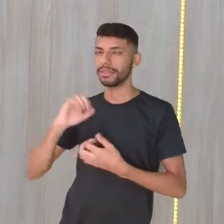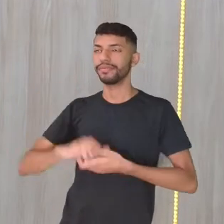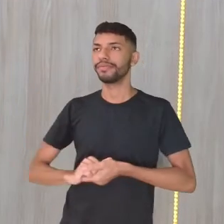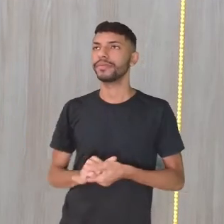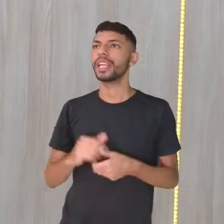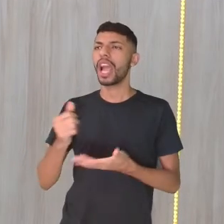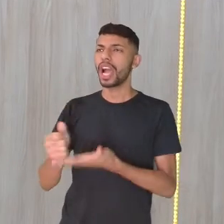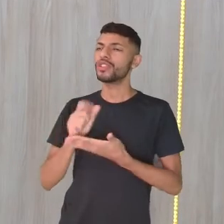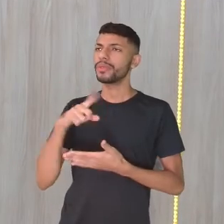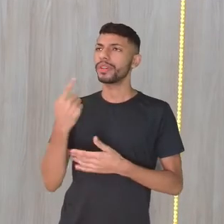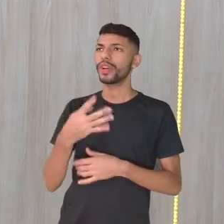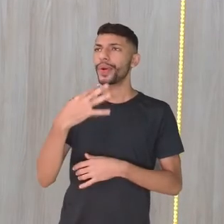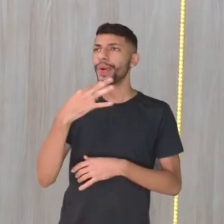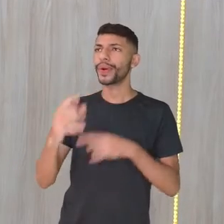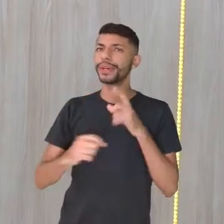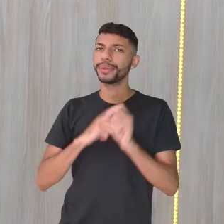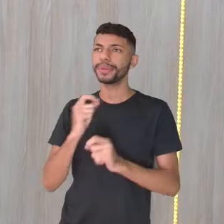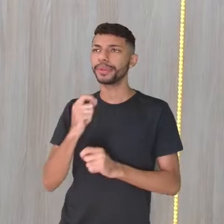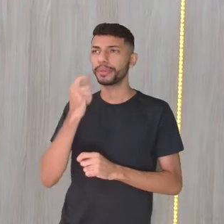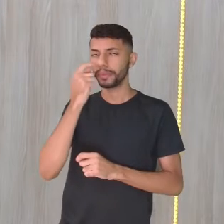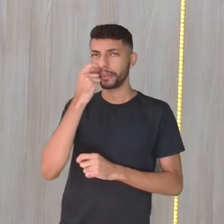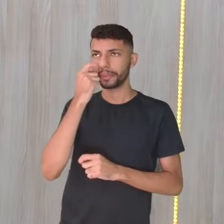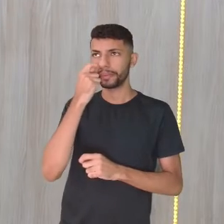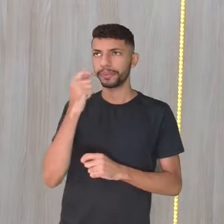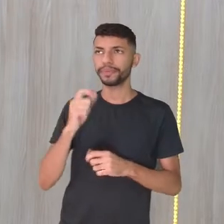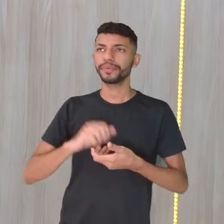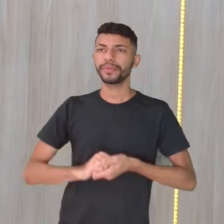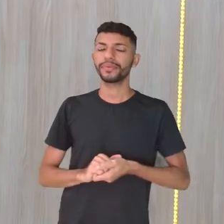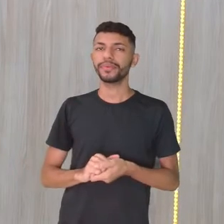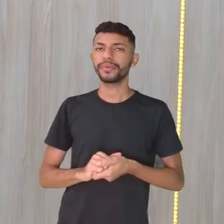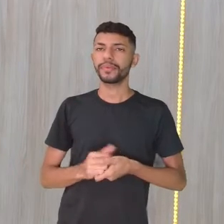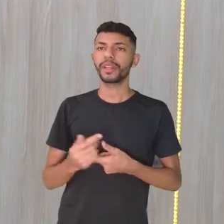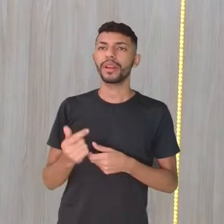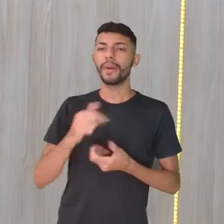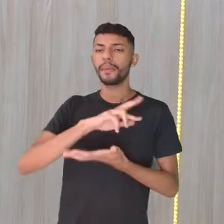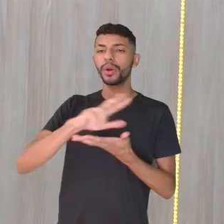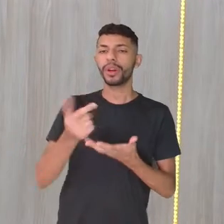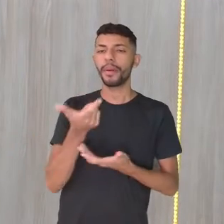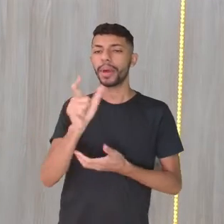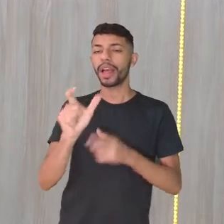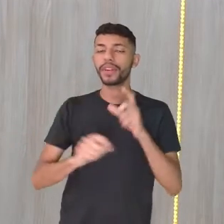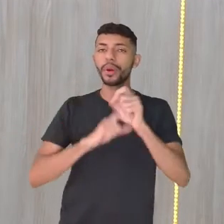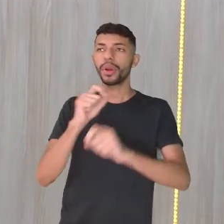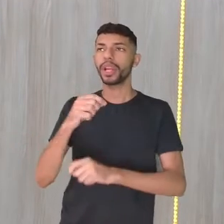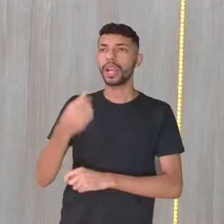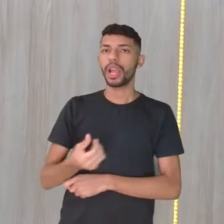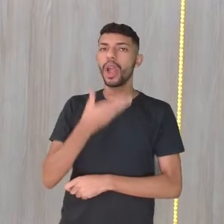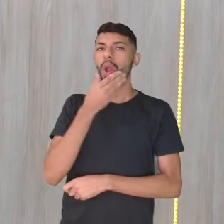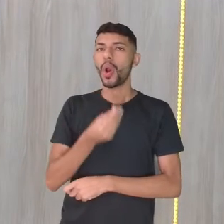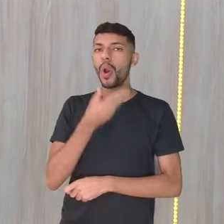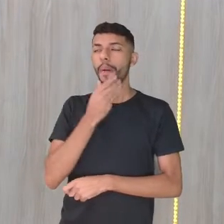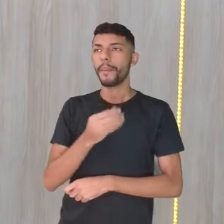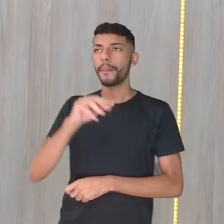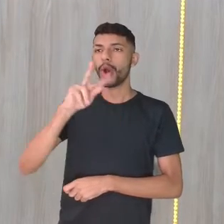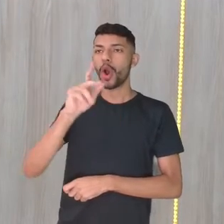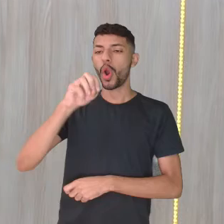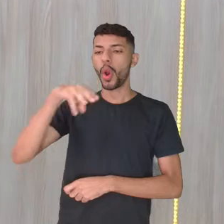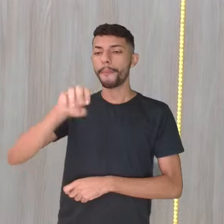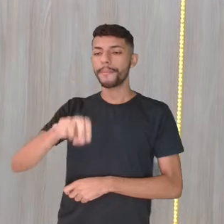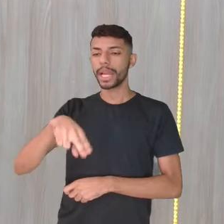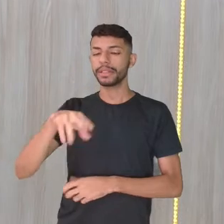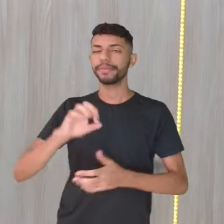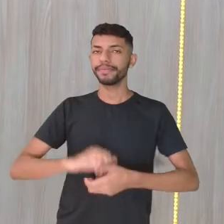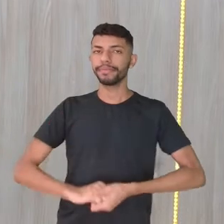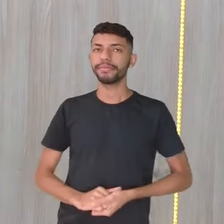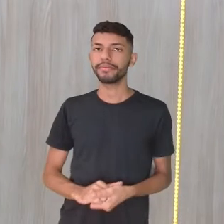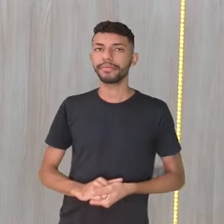reconhecer o plural irregular da palavra homens. Homem. Temos aí uma situação, de